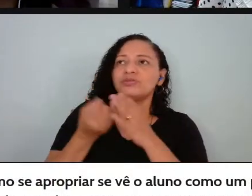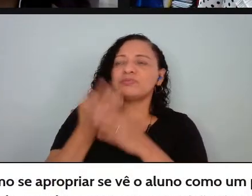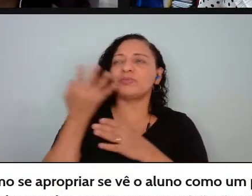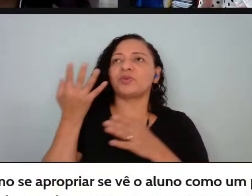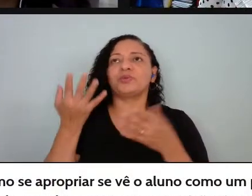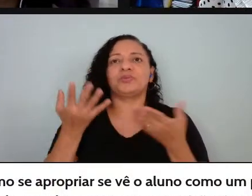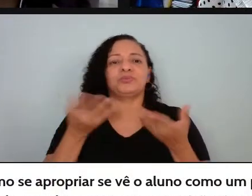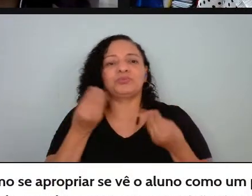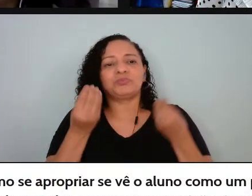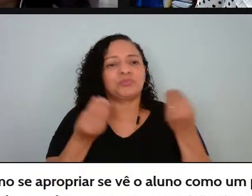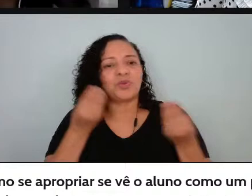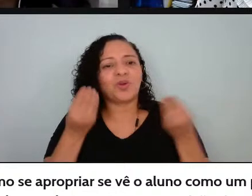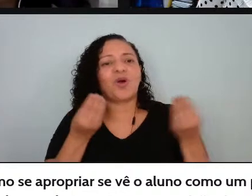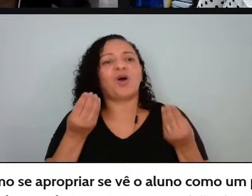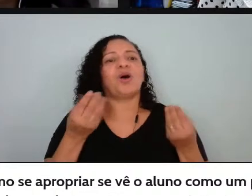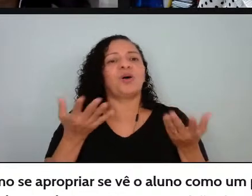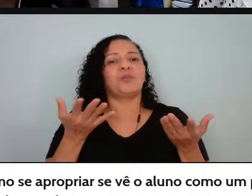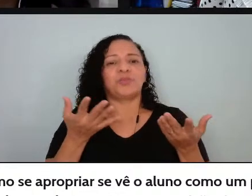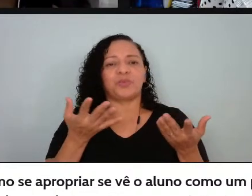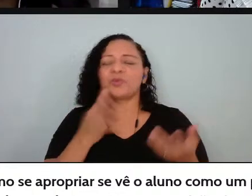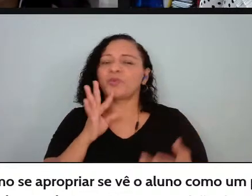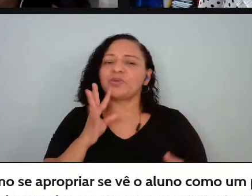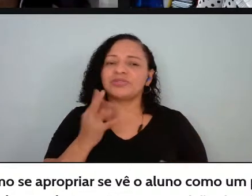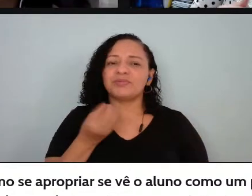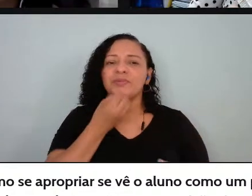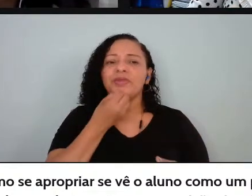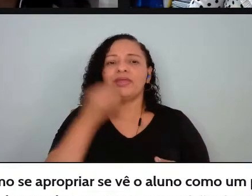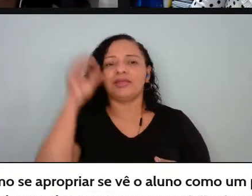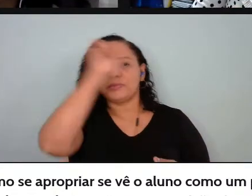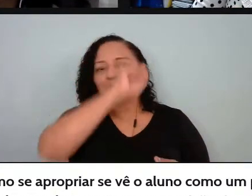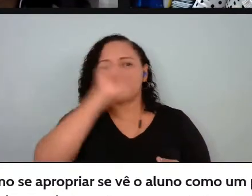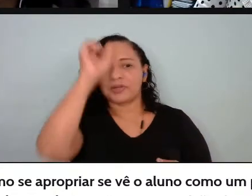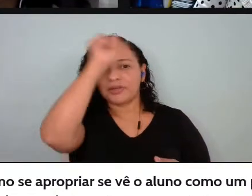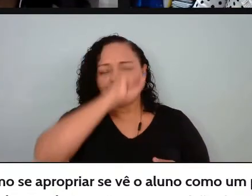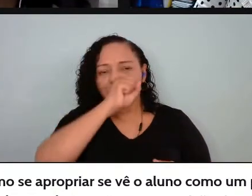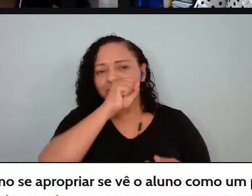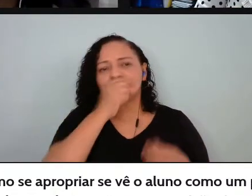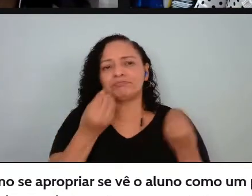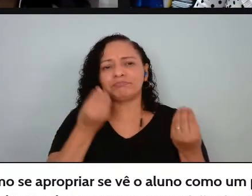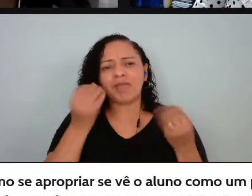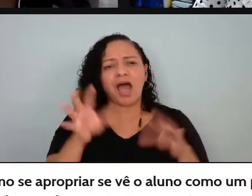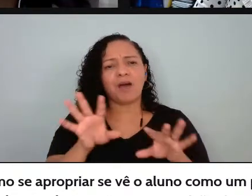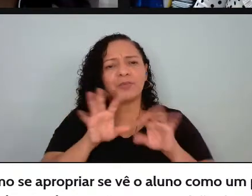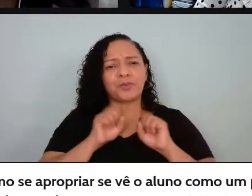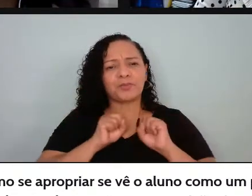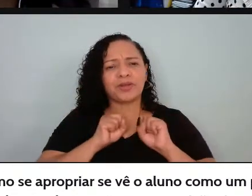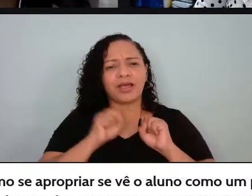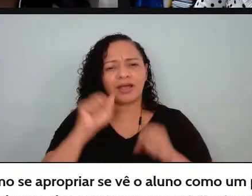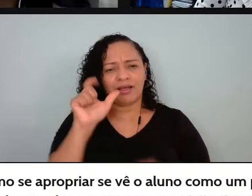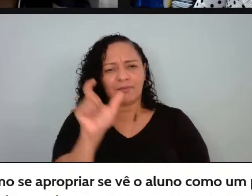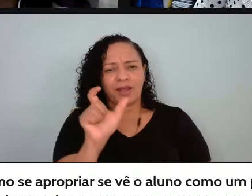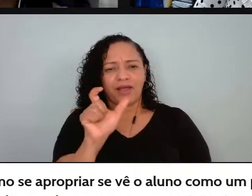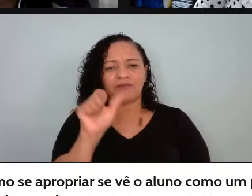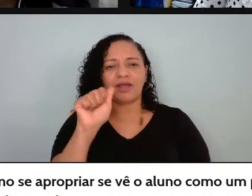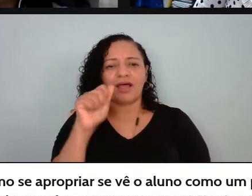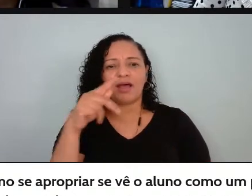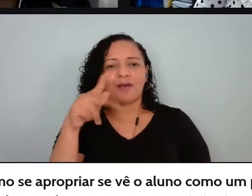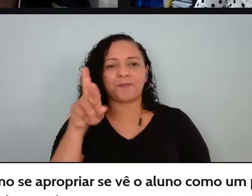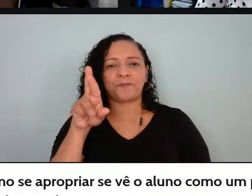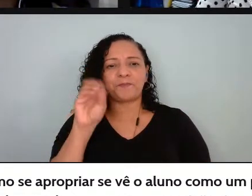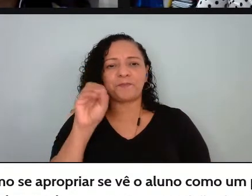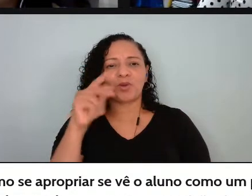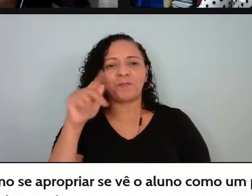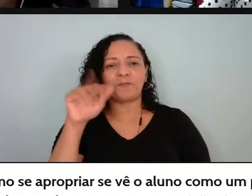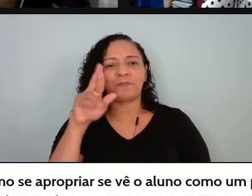suas visões noções sobre o que estão aprendendo e a partir do seu fazer então por que esse uso do termo